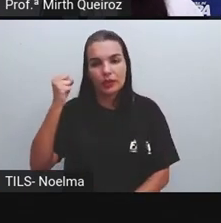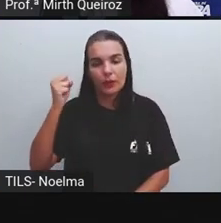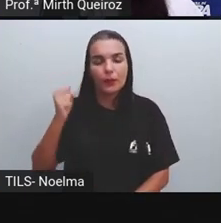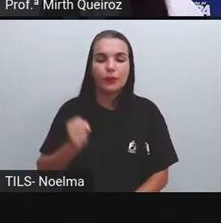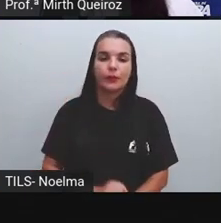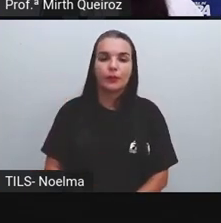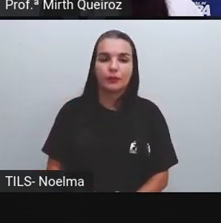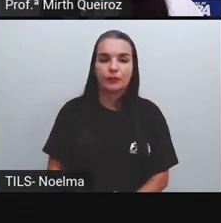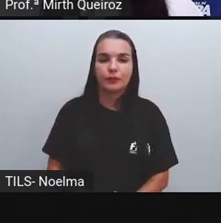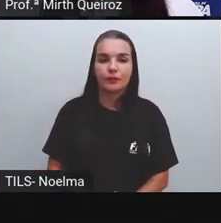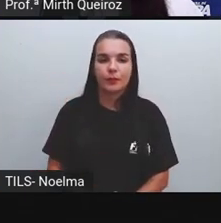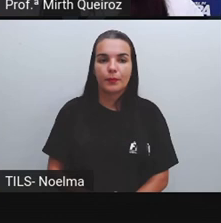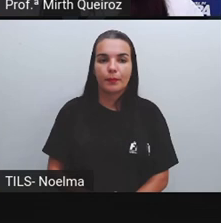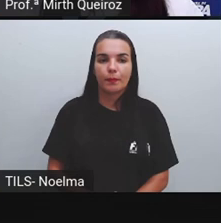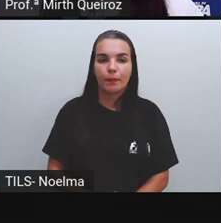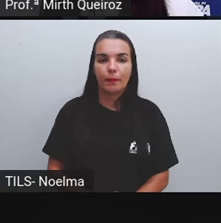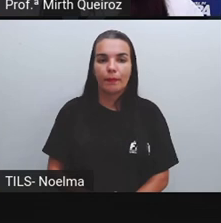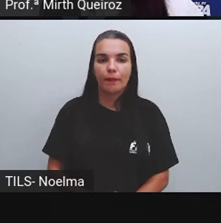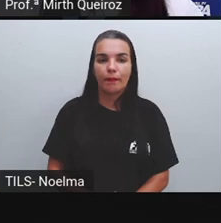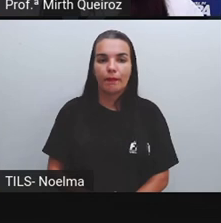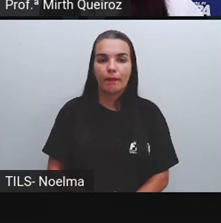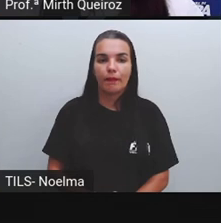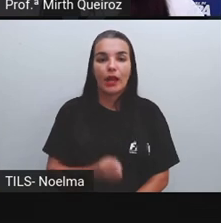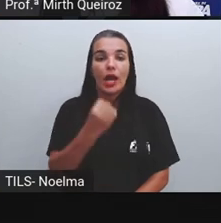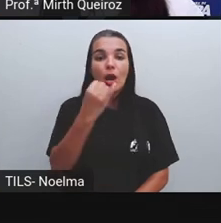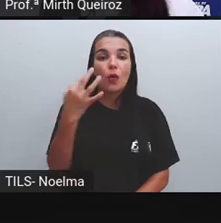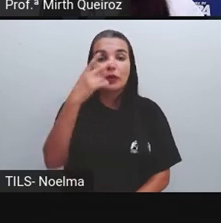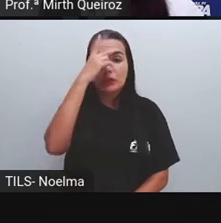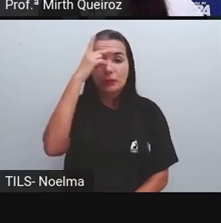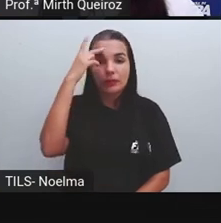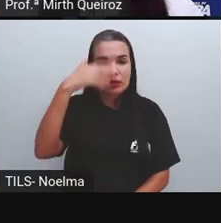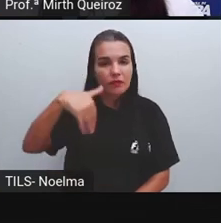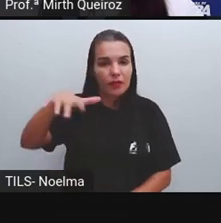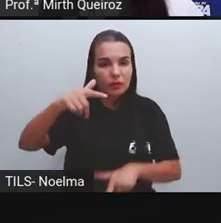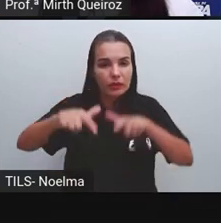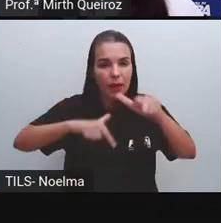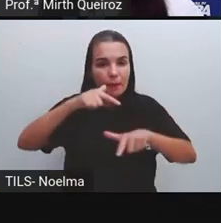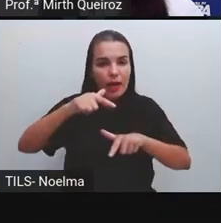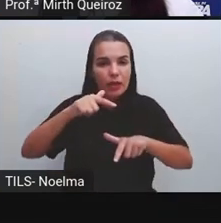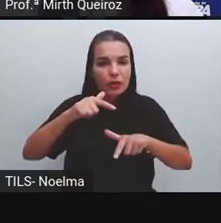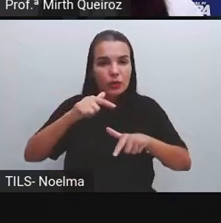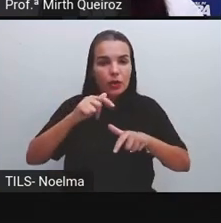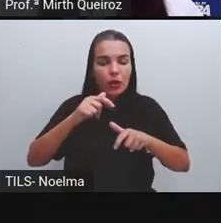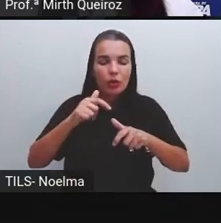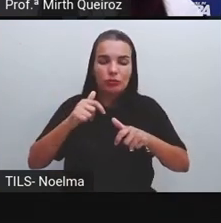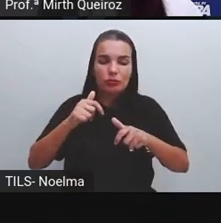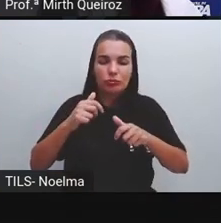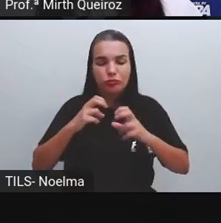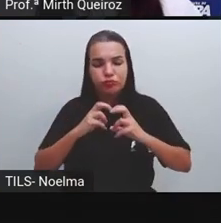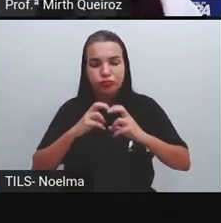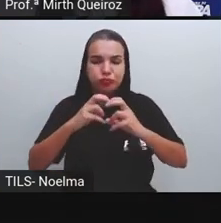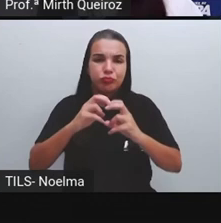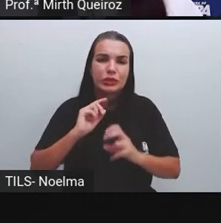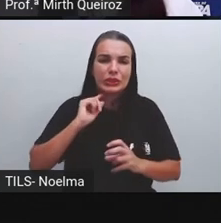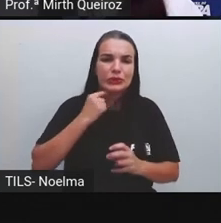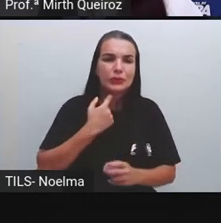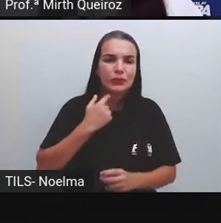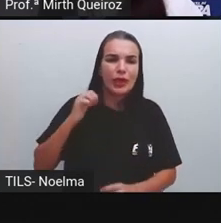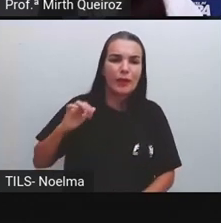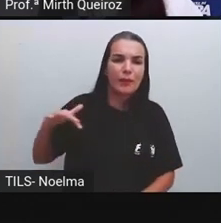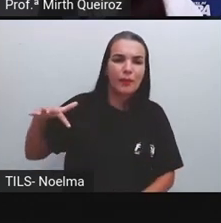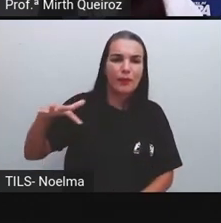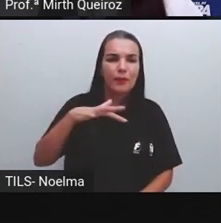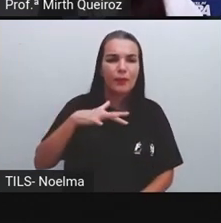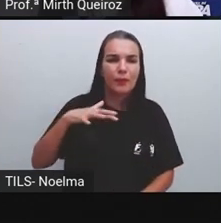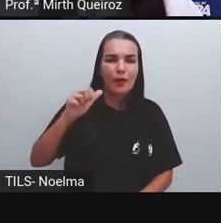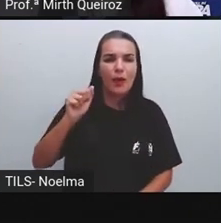50 e 8. Quantas pessoas vão ao trabalho com o transporte que poluem o ar? Vou compartilhar